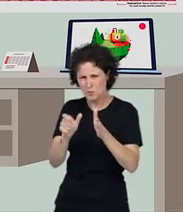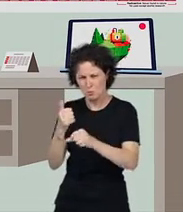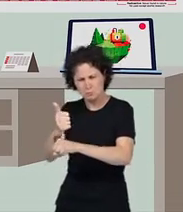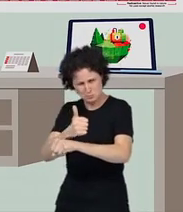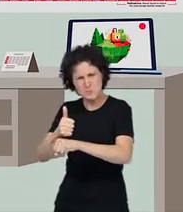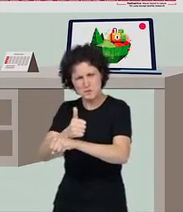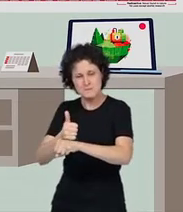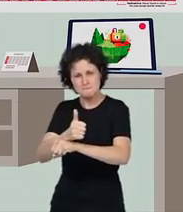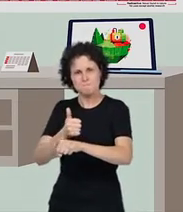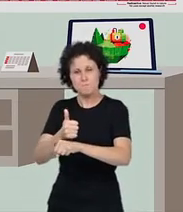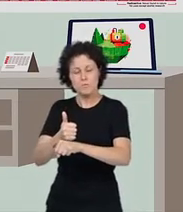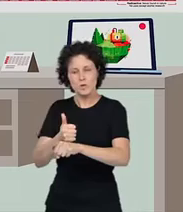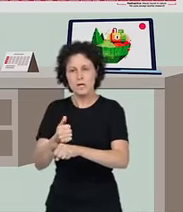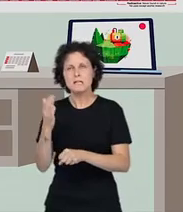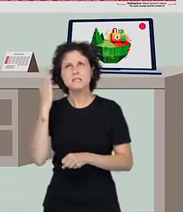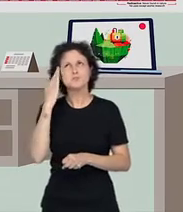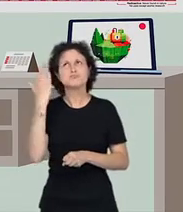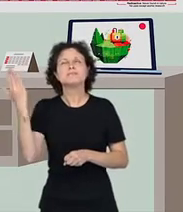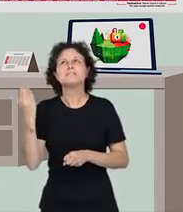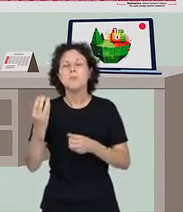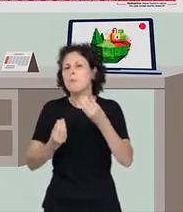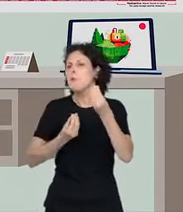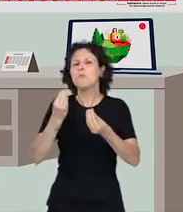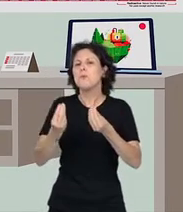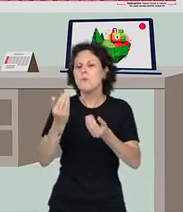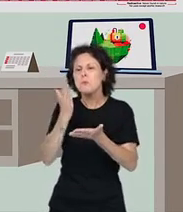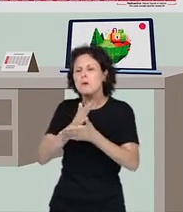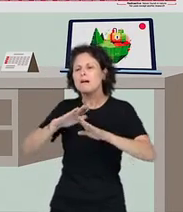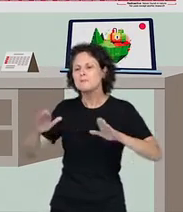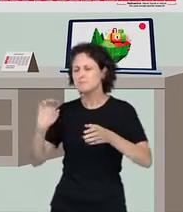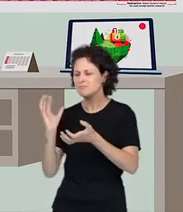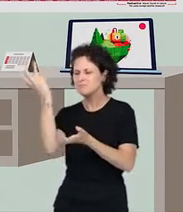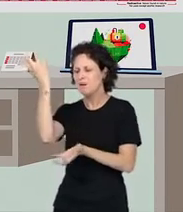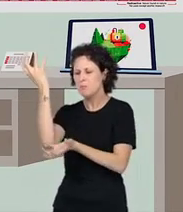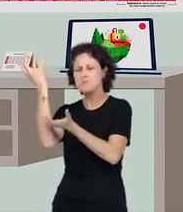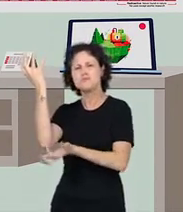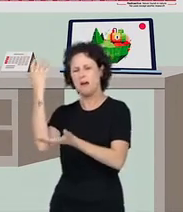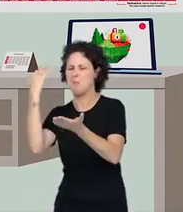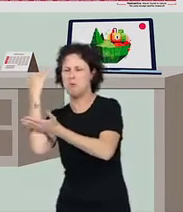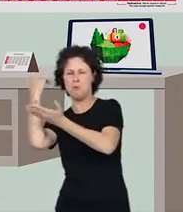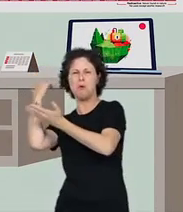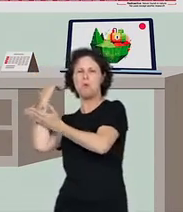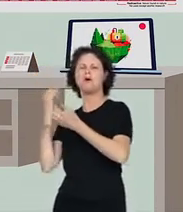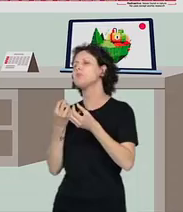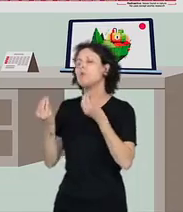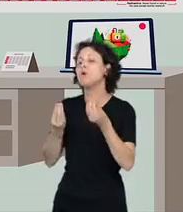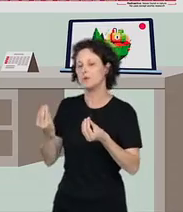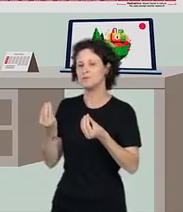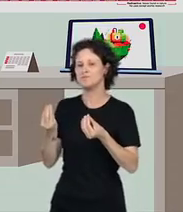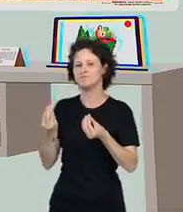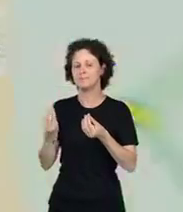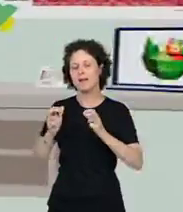os pecuaristas, aqueles que trabalham com a criação de animais, buscam diminuir os impactos da pecuária e da agricultura na